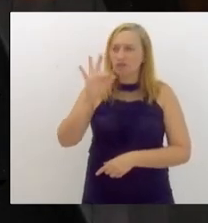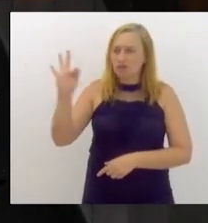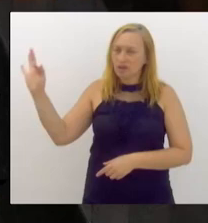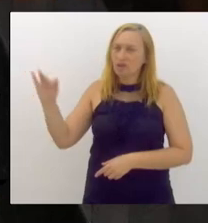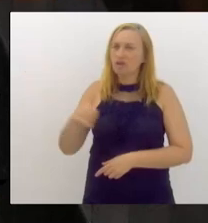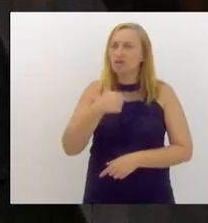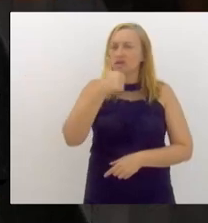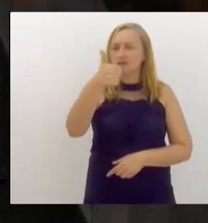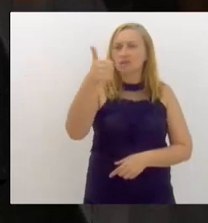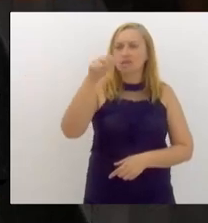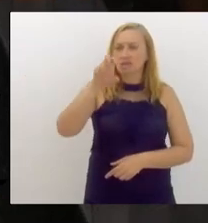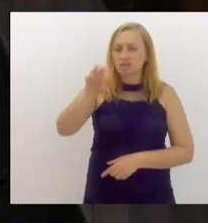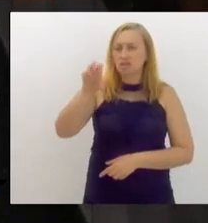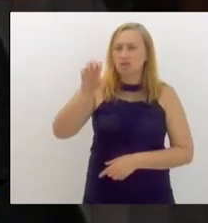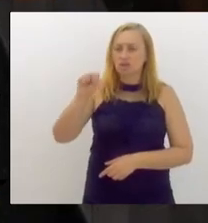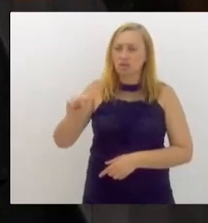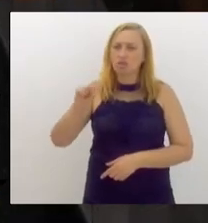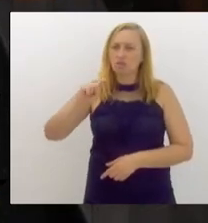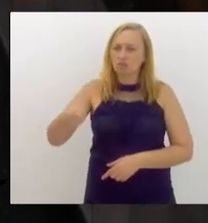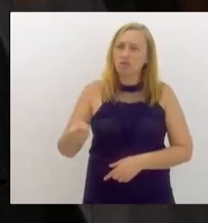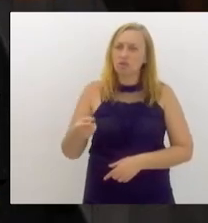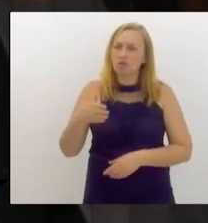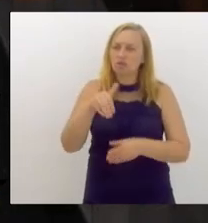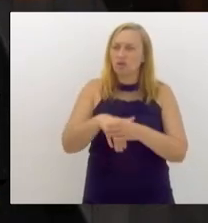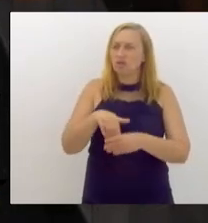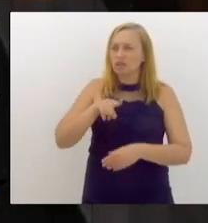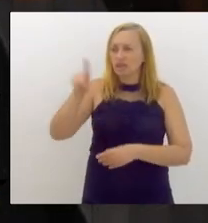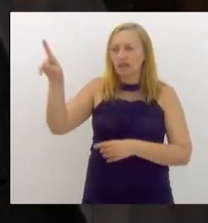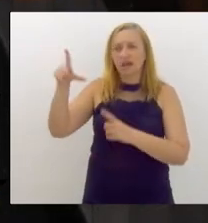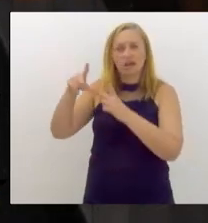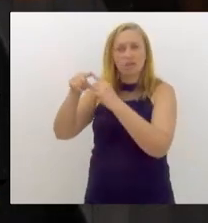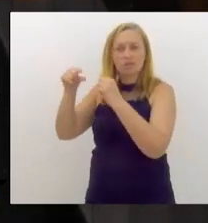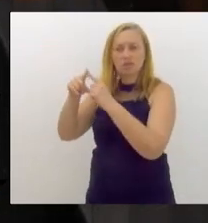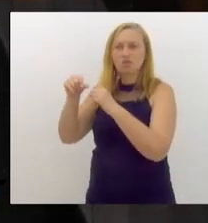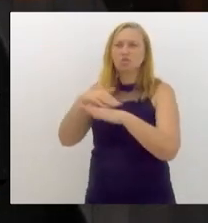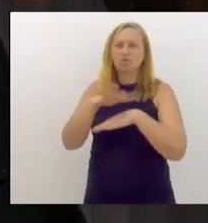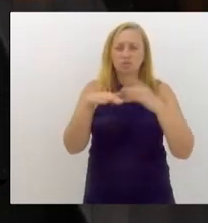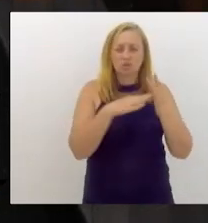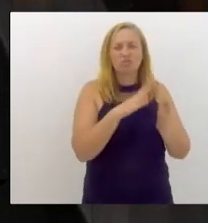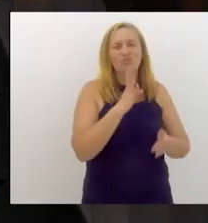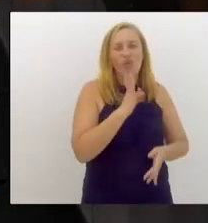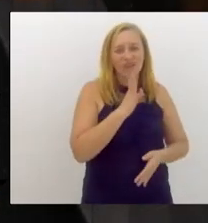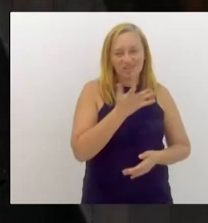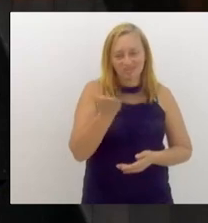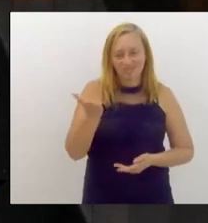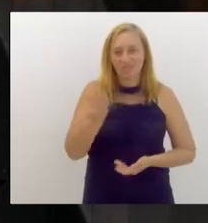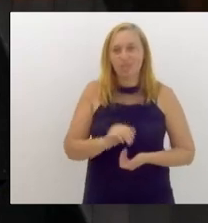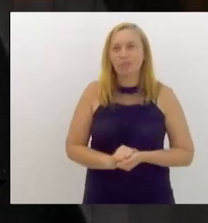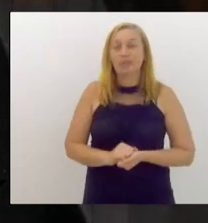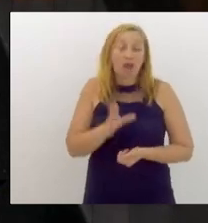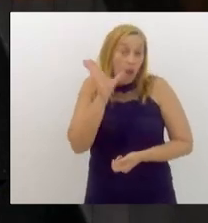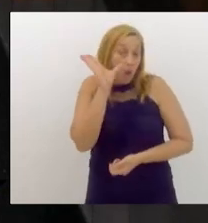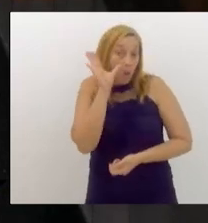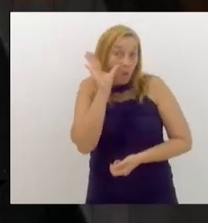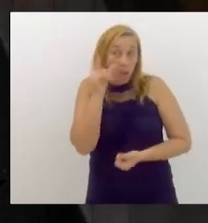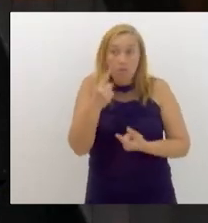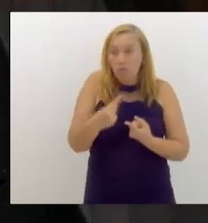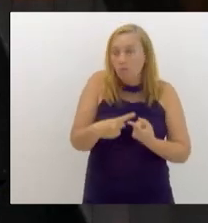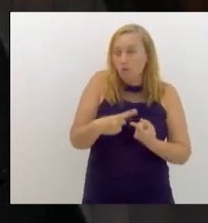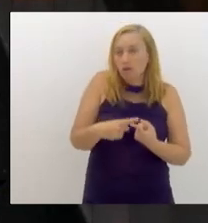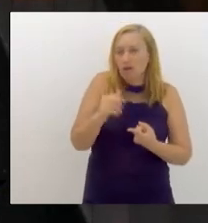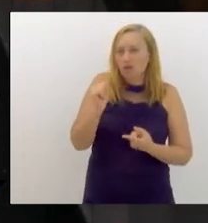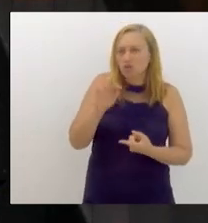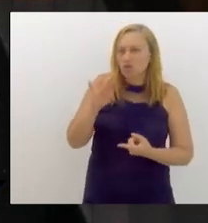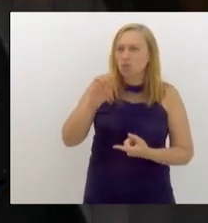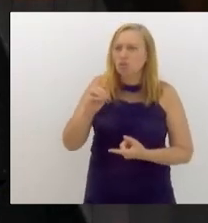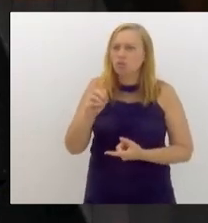158 mil votos, está lá em Brasília, todos conhecem. E a curiosidade, por que o Tony pai,